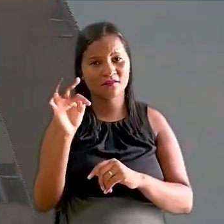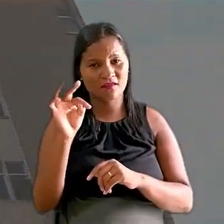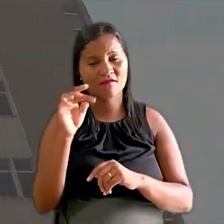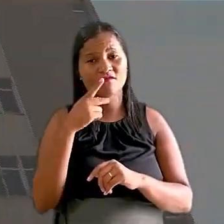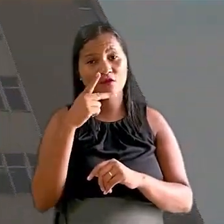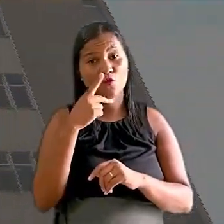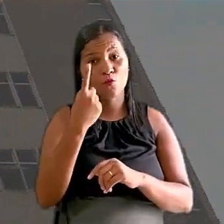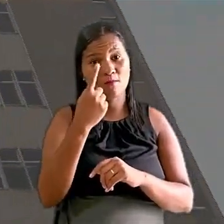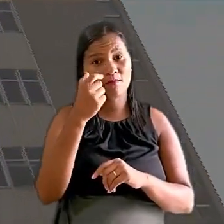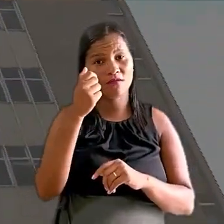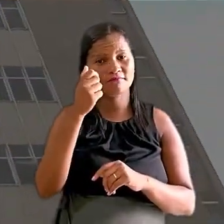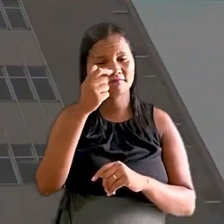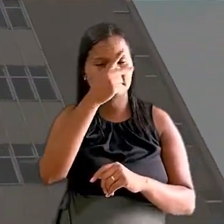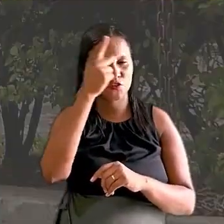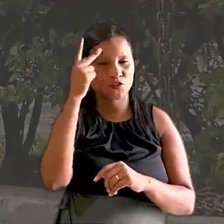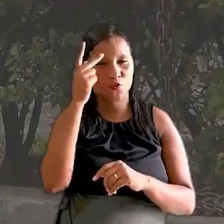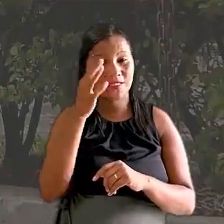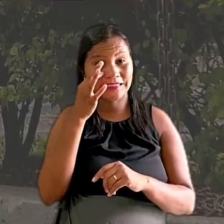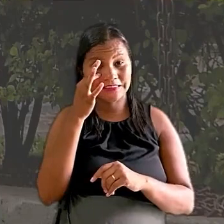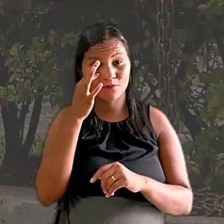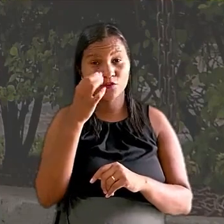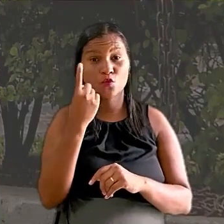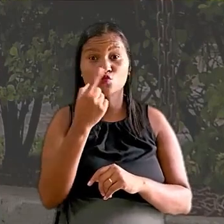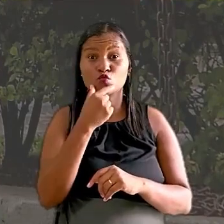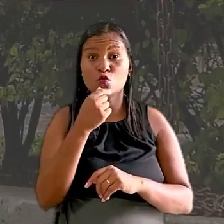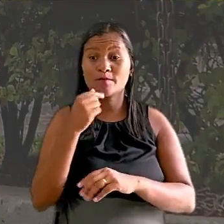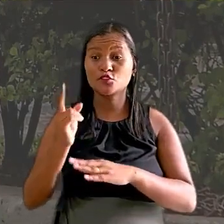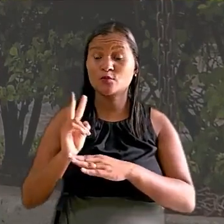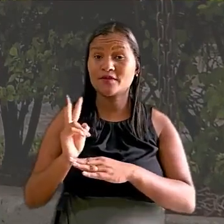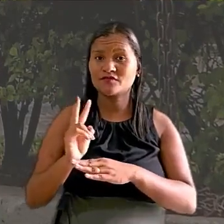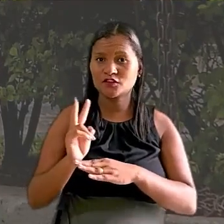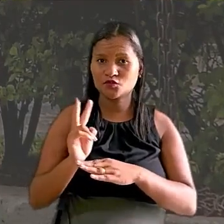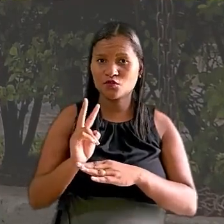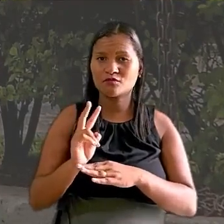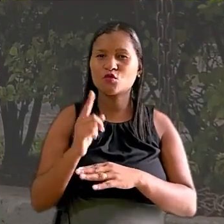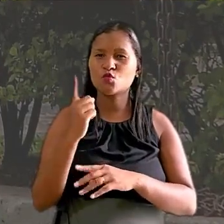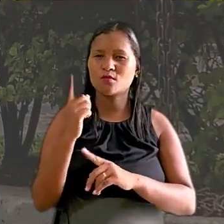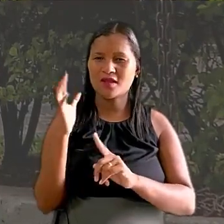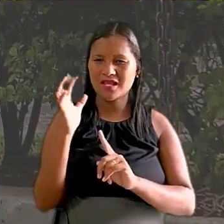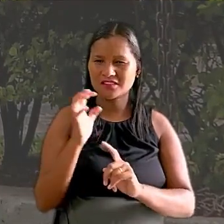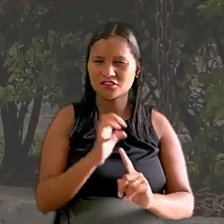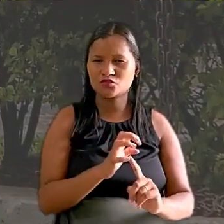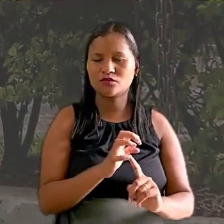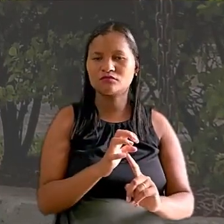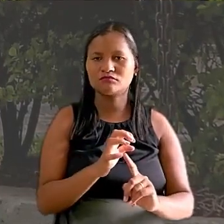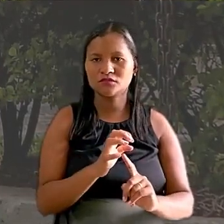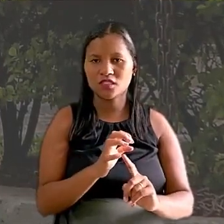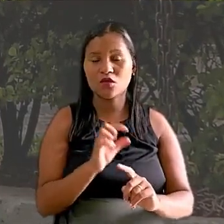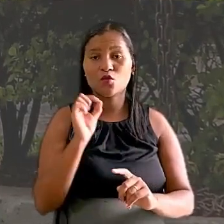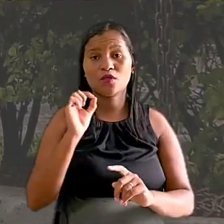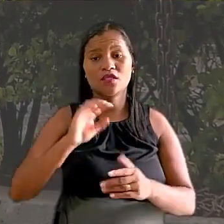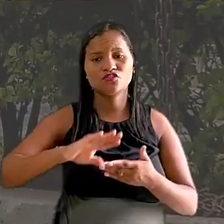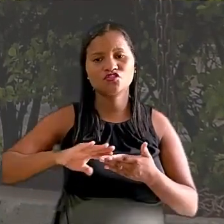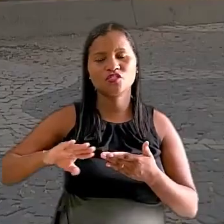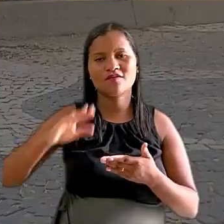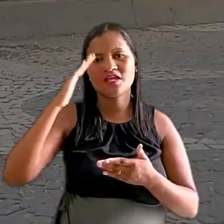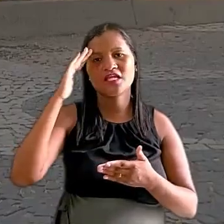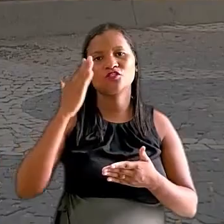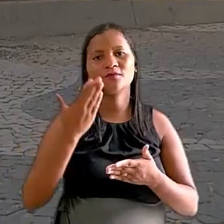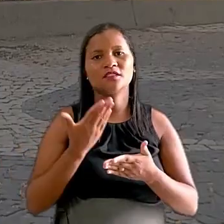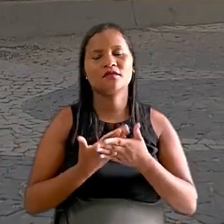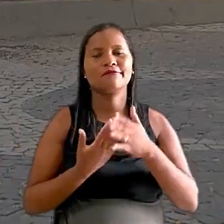testemunhas trazidas pela empresa foi um supervisor apontado como um dos assediadores, o que retirava a